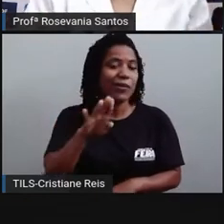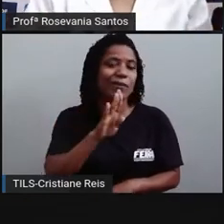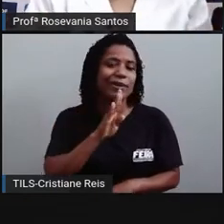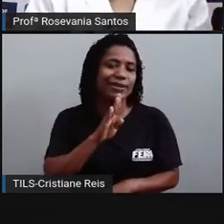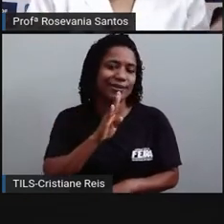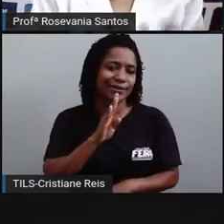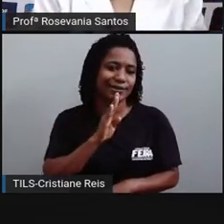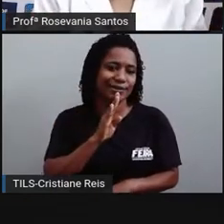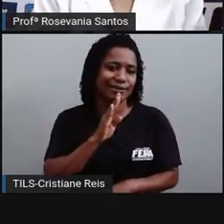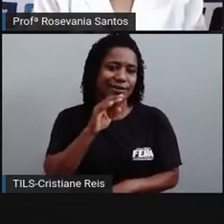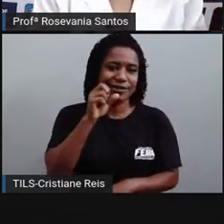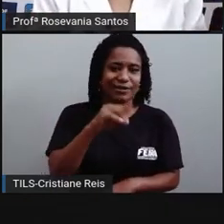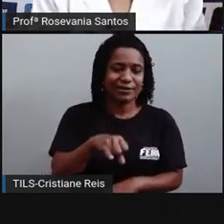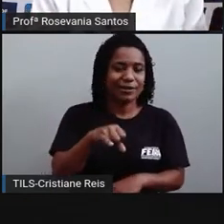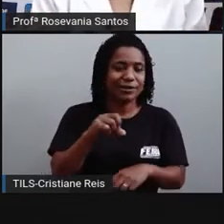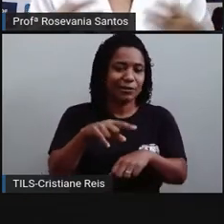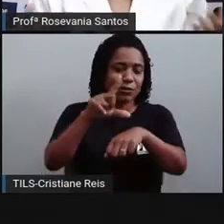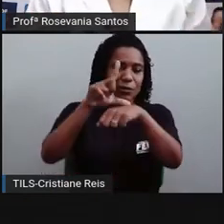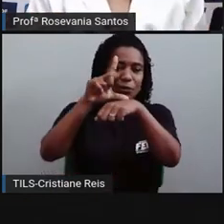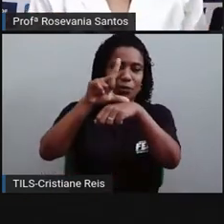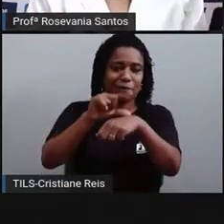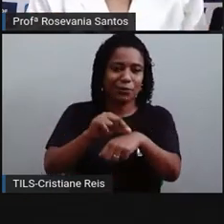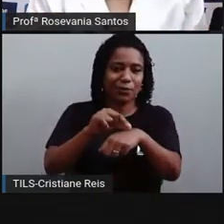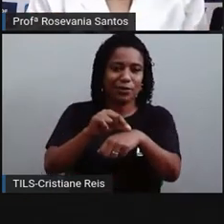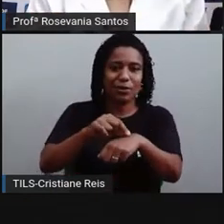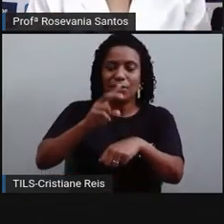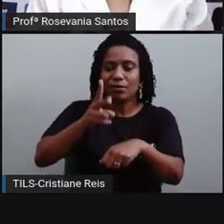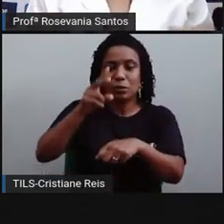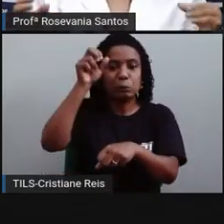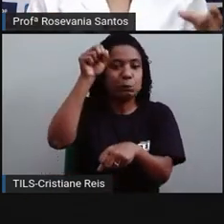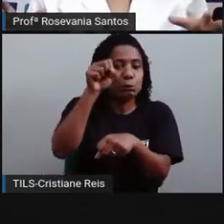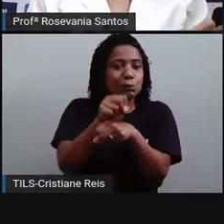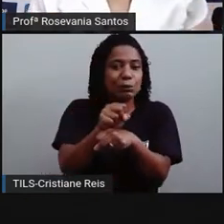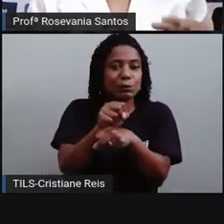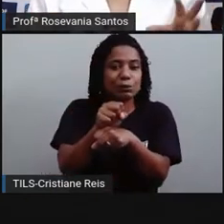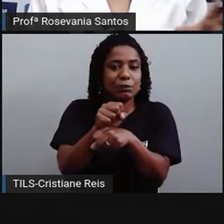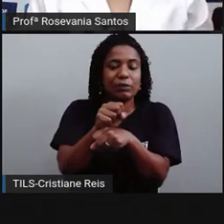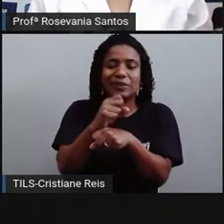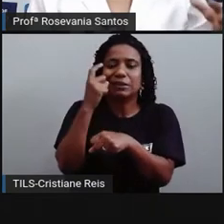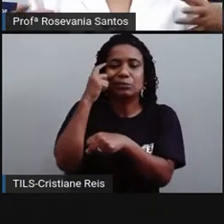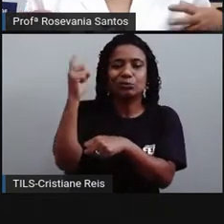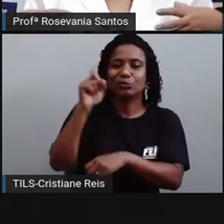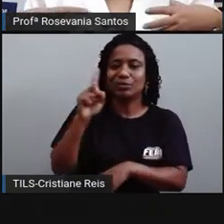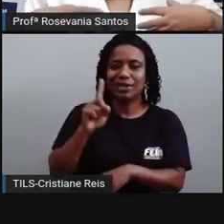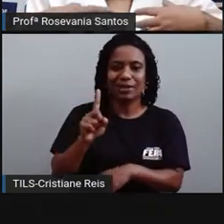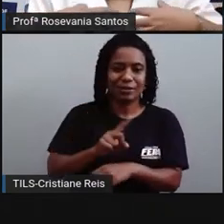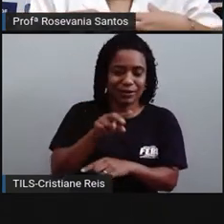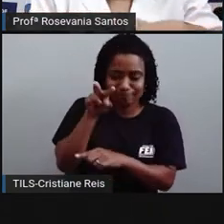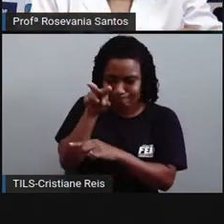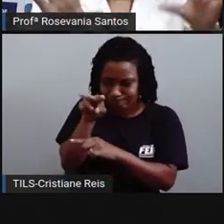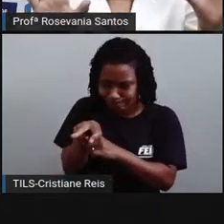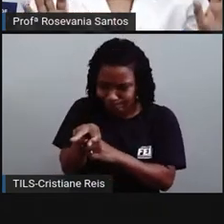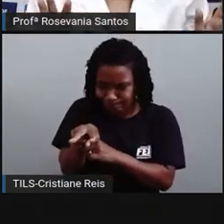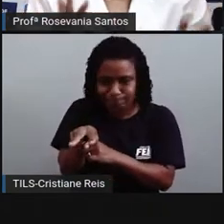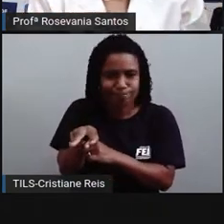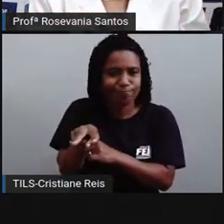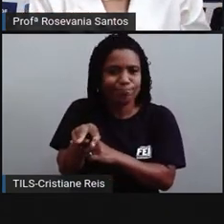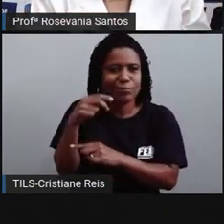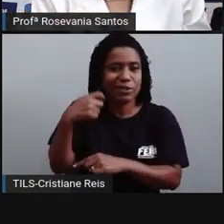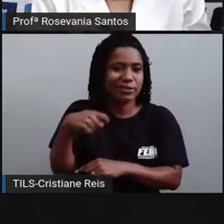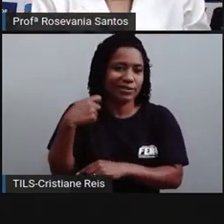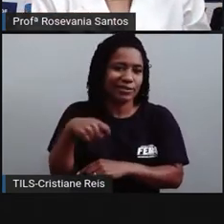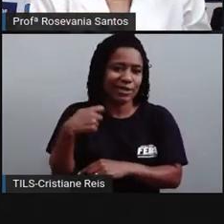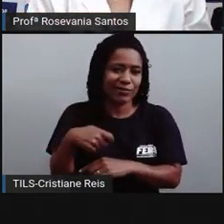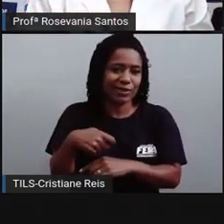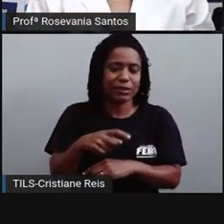chegar o momento de encerrar ali a contagem e ele ficar parado. Ele servia mesmo pra contar mesmo, pra você fazer determinado